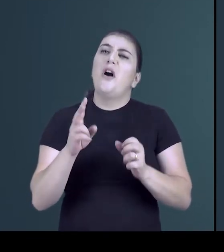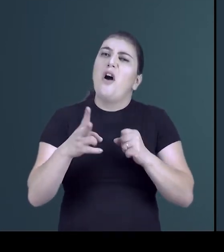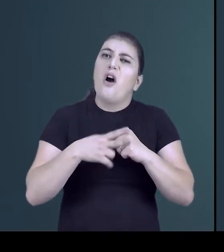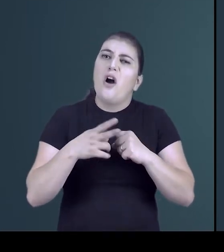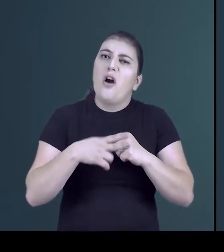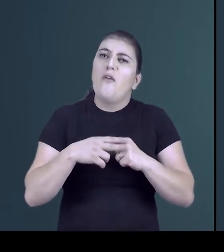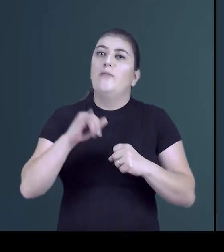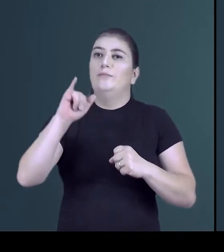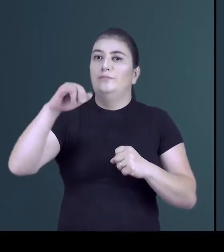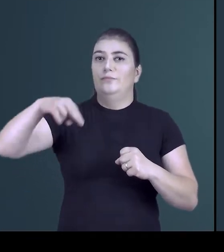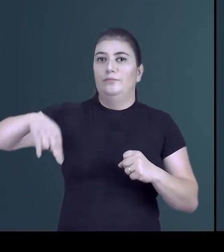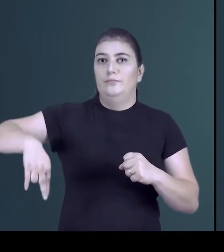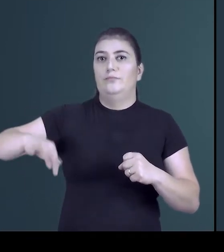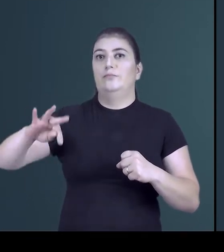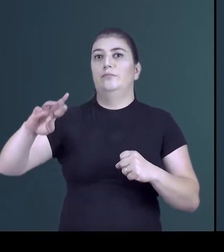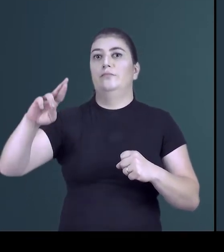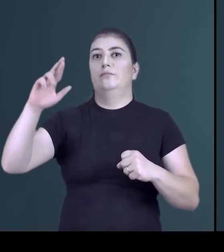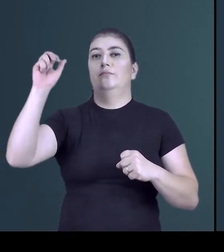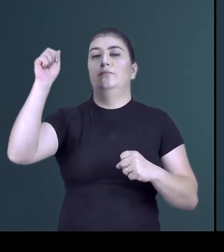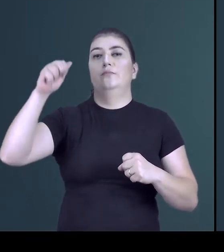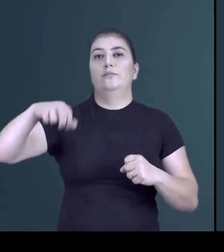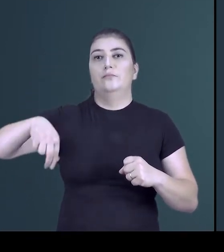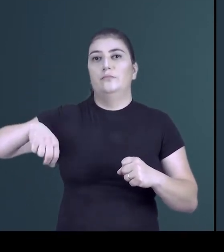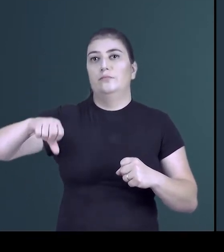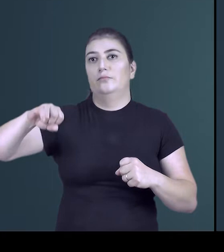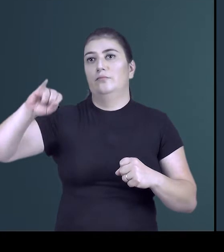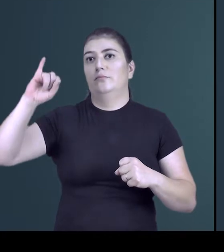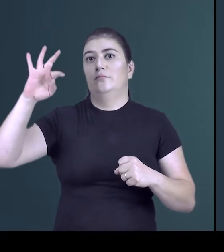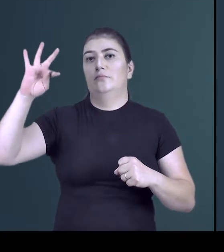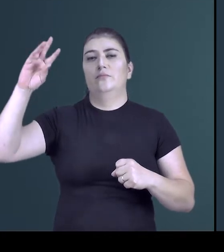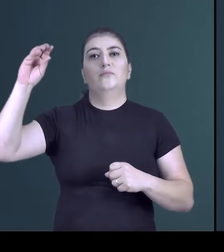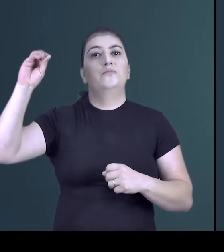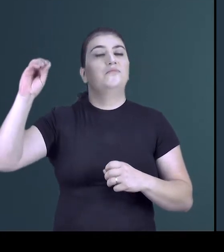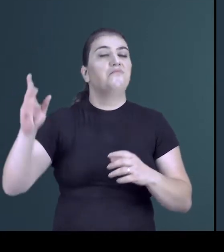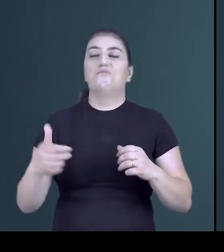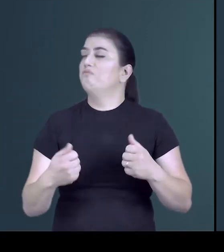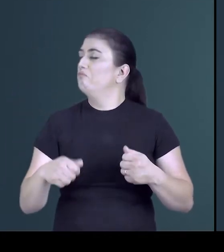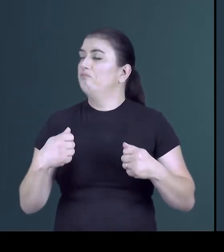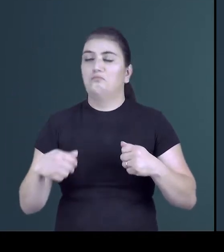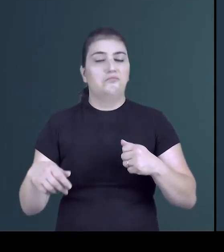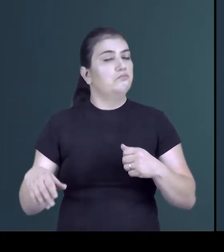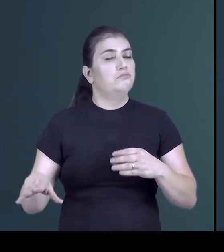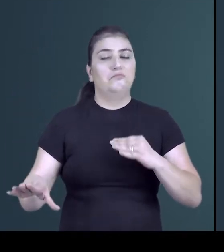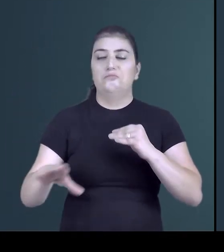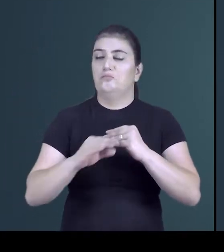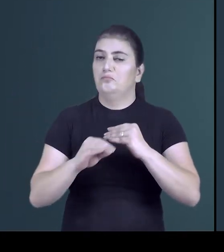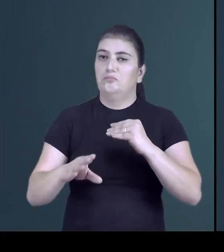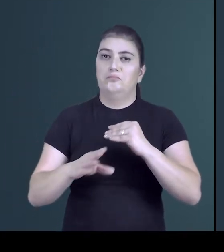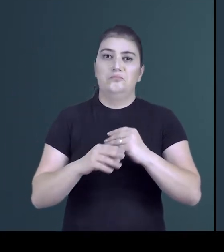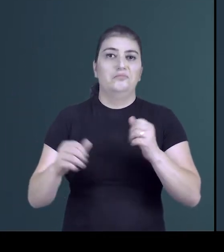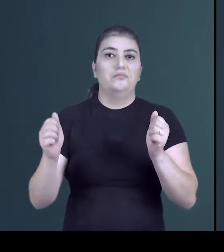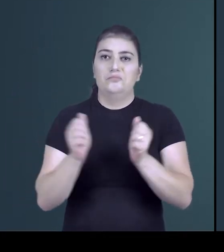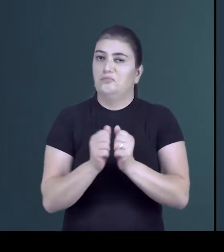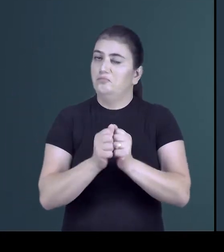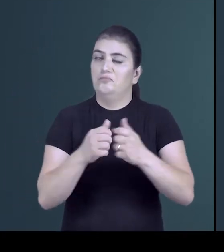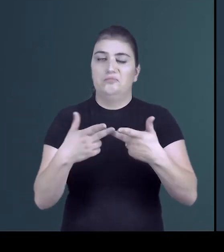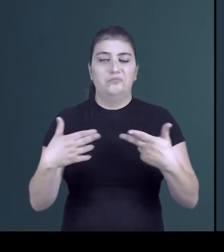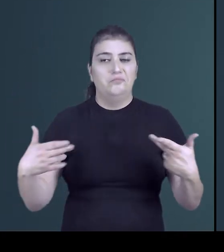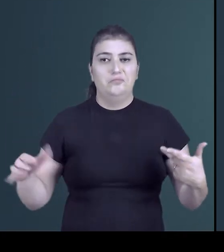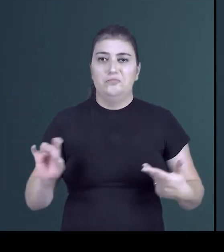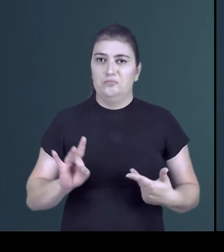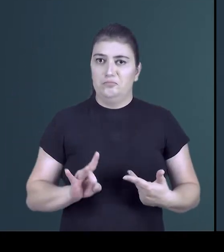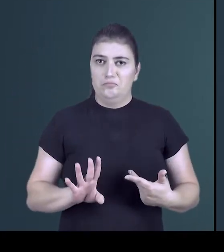intransitivo. Isto é, não precisa de complemento, e sim de elementos junto a ele.